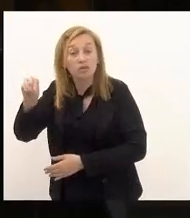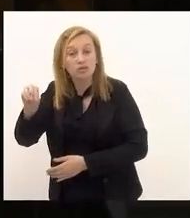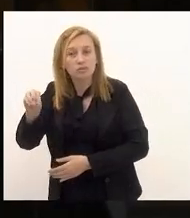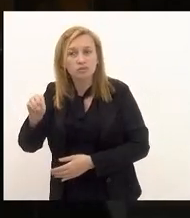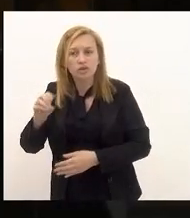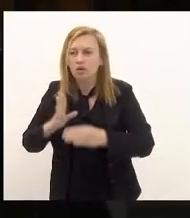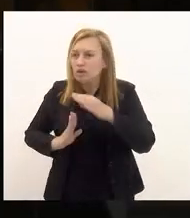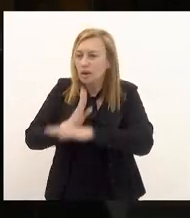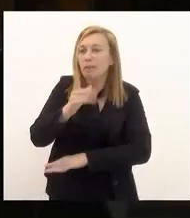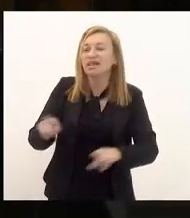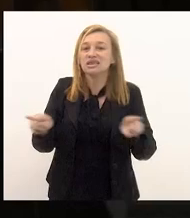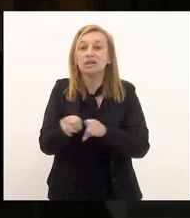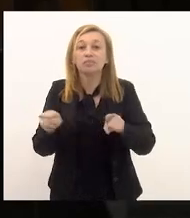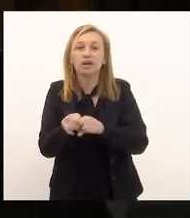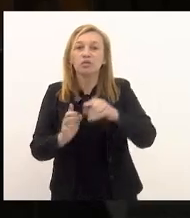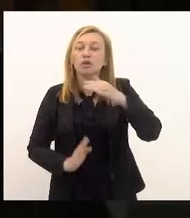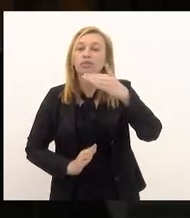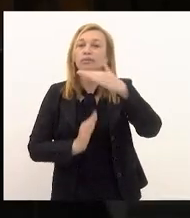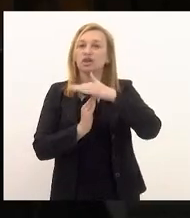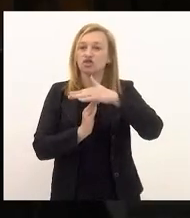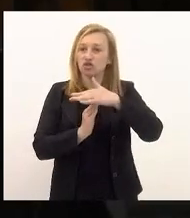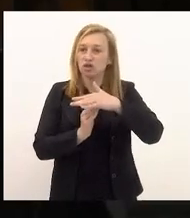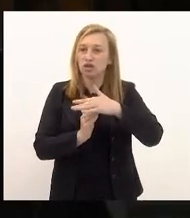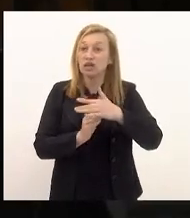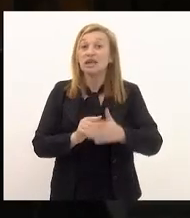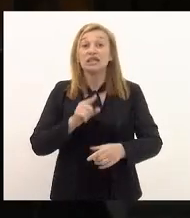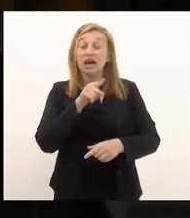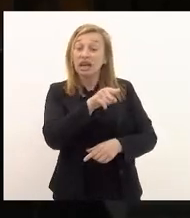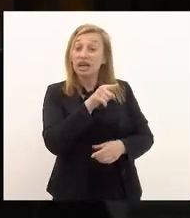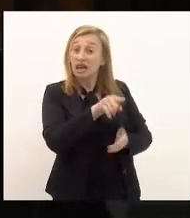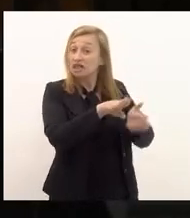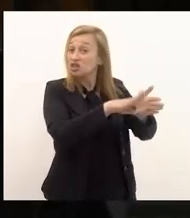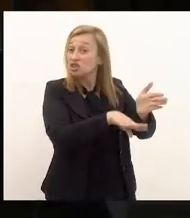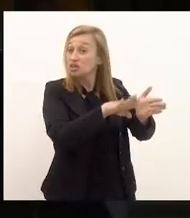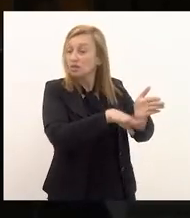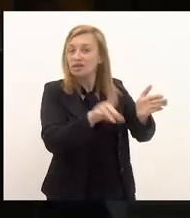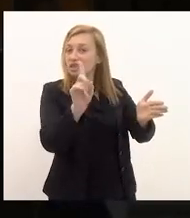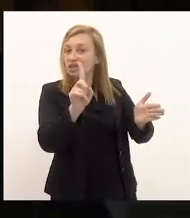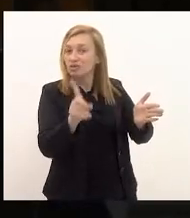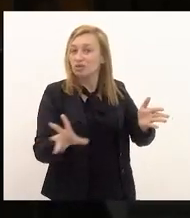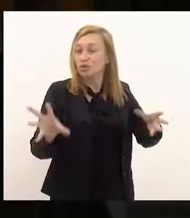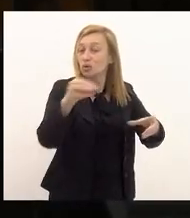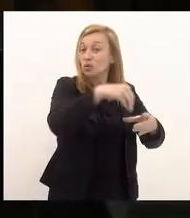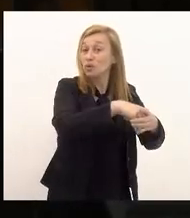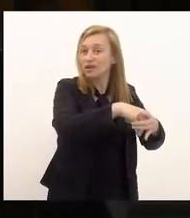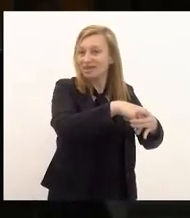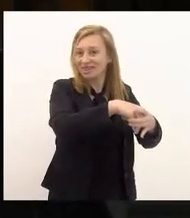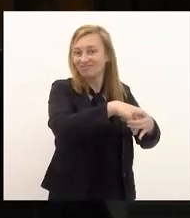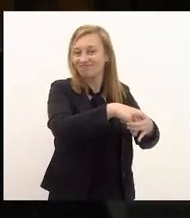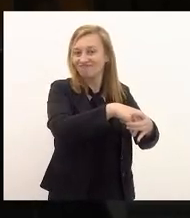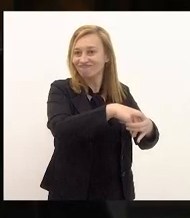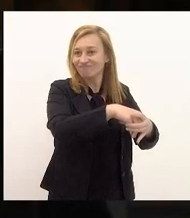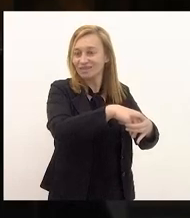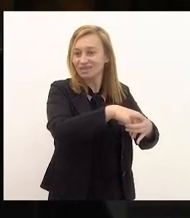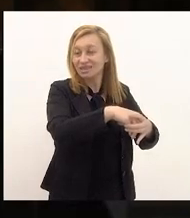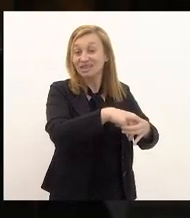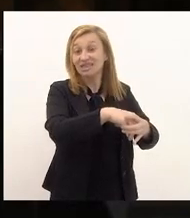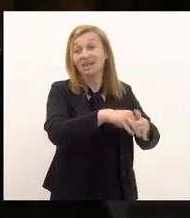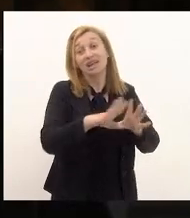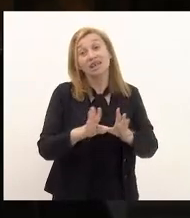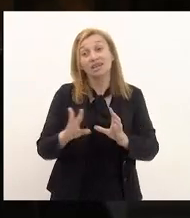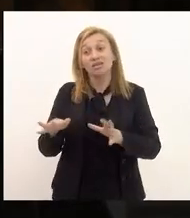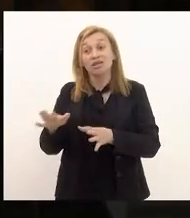ultrapassa também os limites daquelas despesas que não estão classificadas que estariam em tese livres